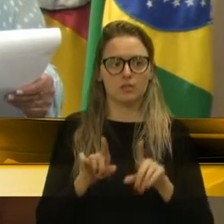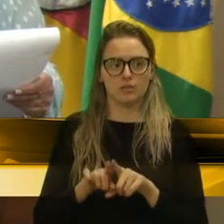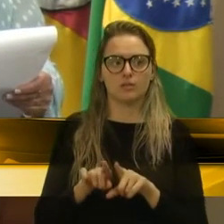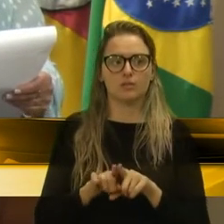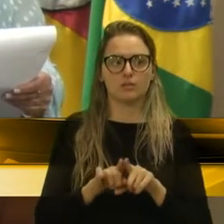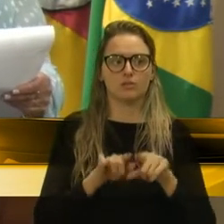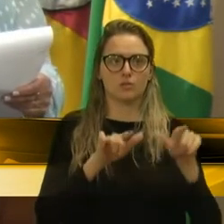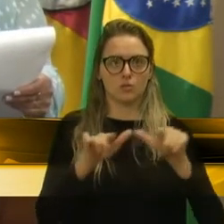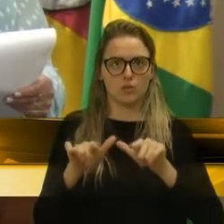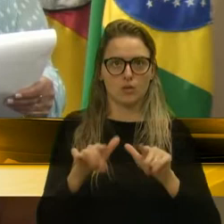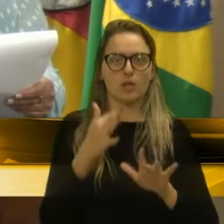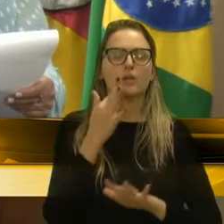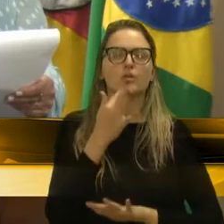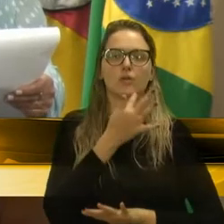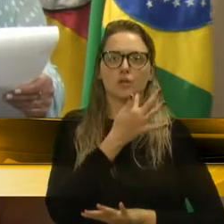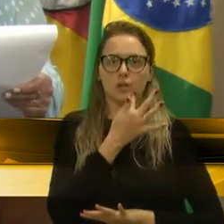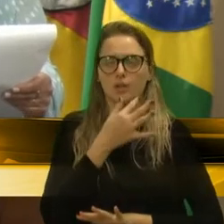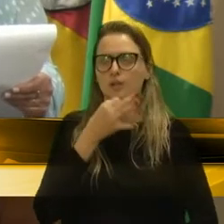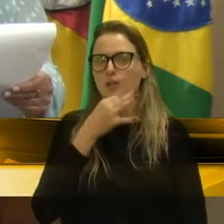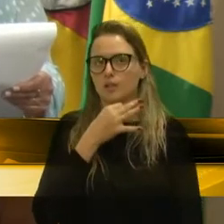estações Forqueta e Caxias do Sul.